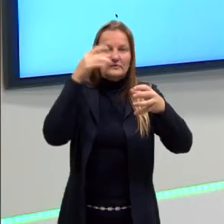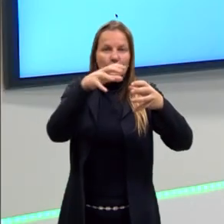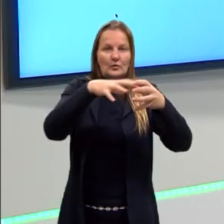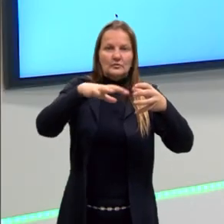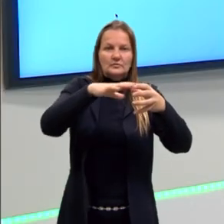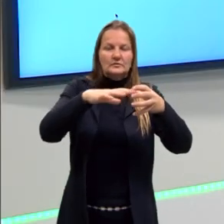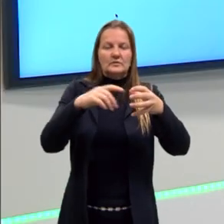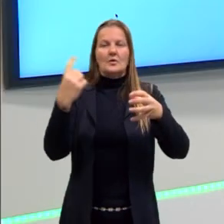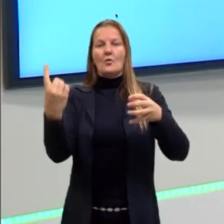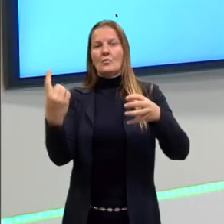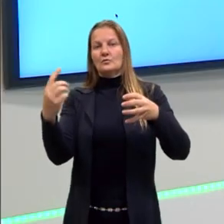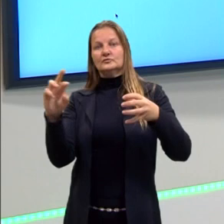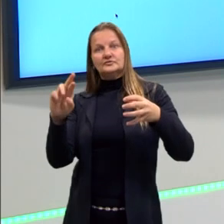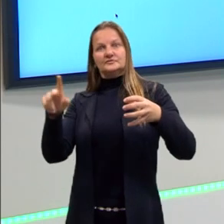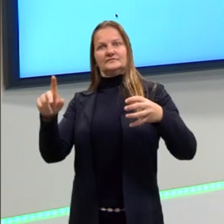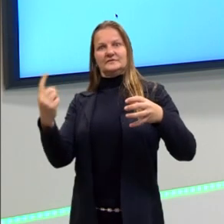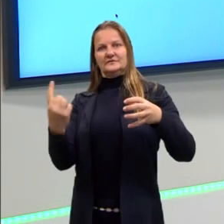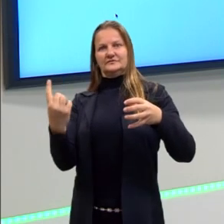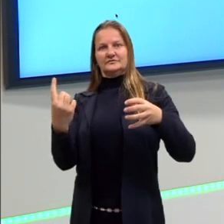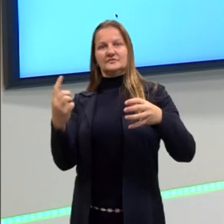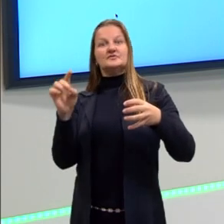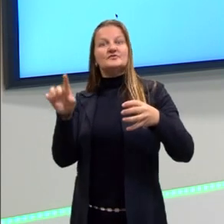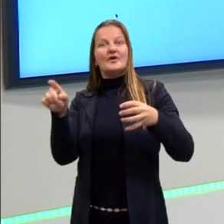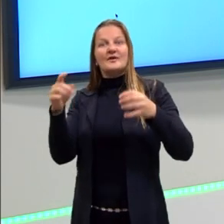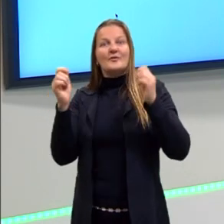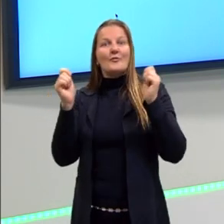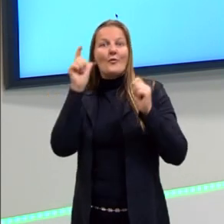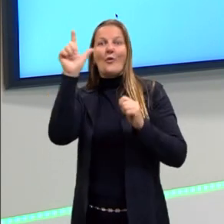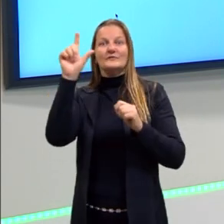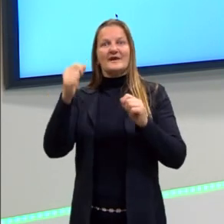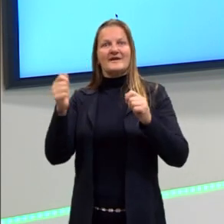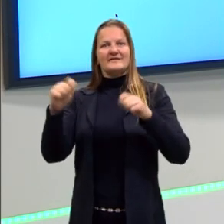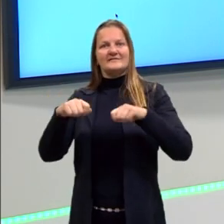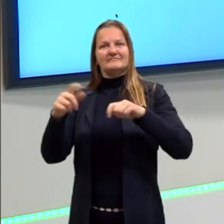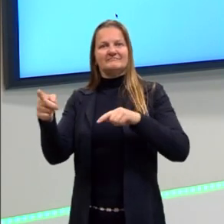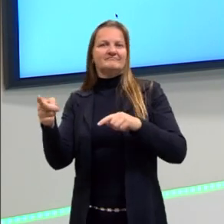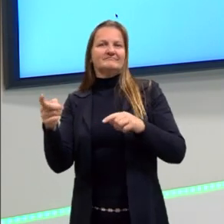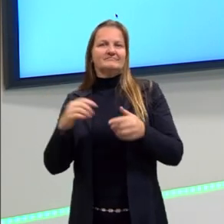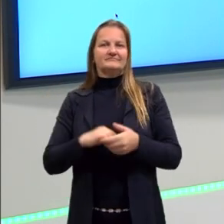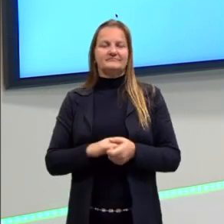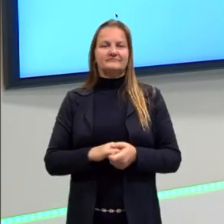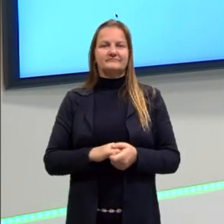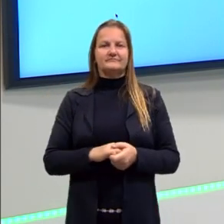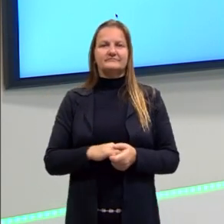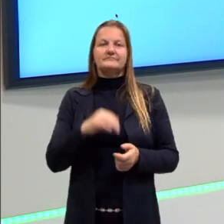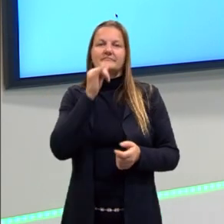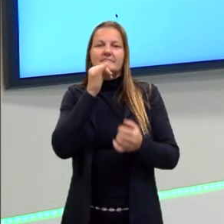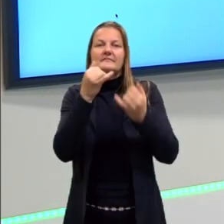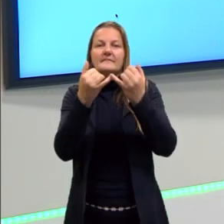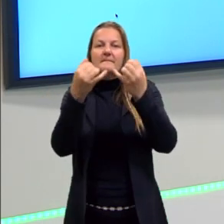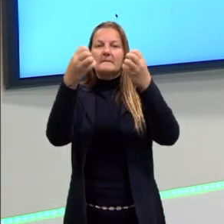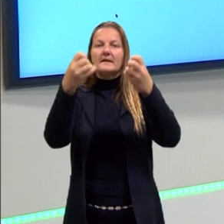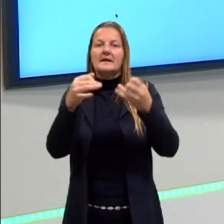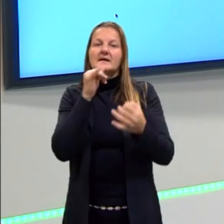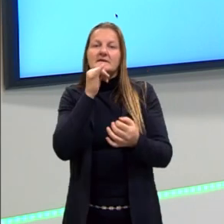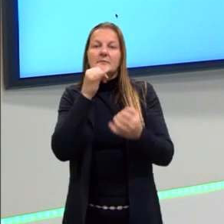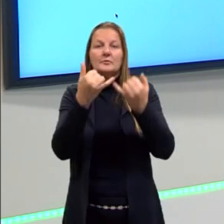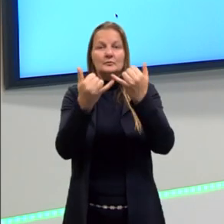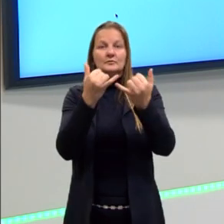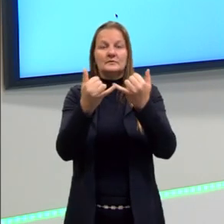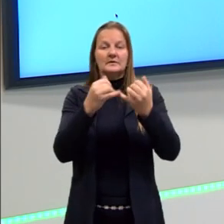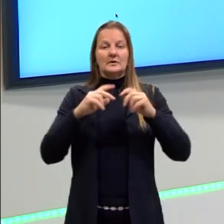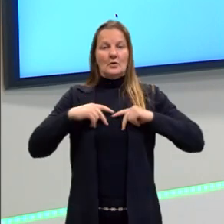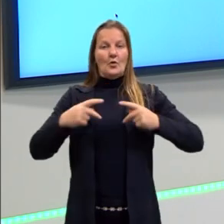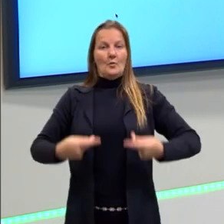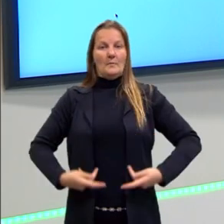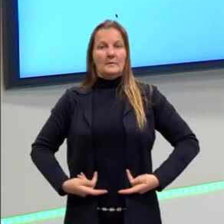de determinada espécie, mesmo assim, tem coisas que são diferentes. Já que nós estávamos dando o exemplo de